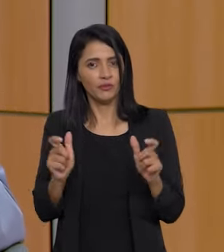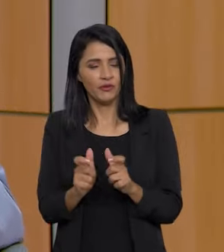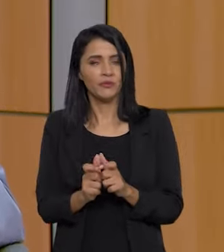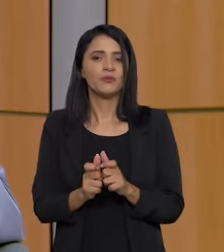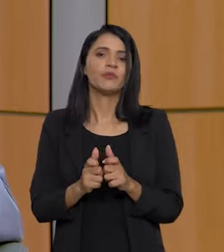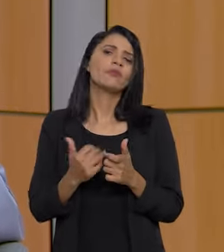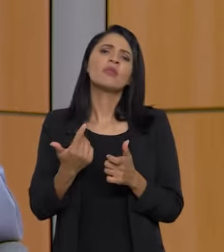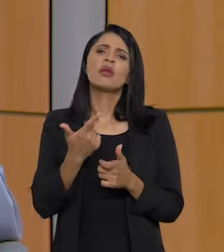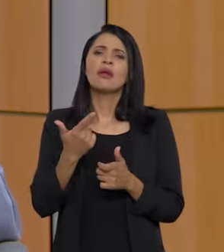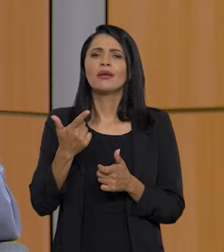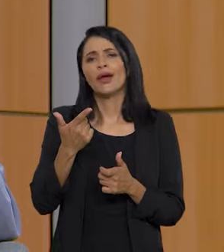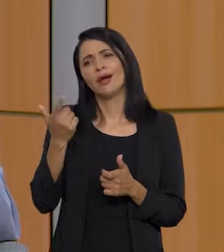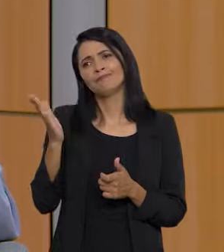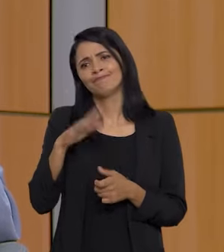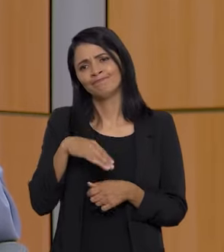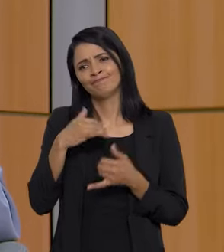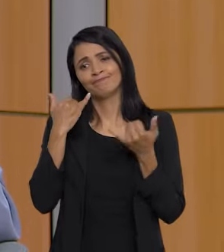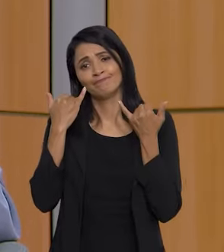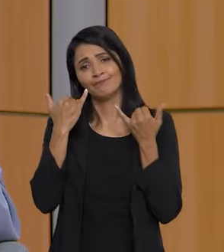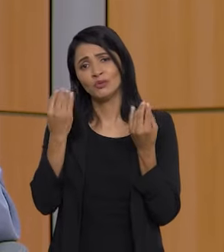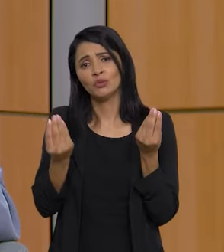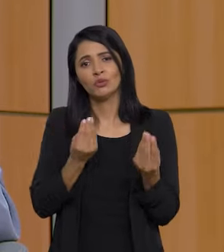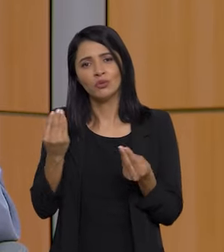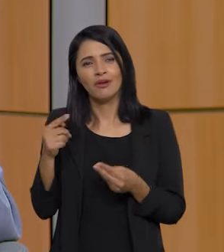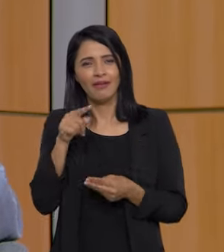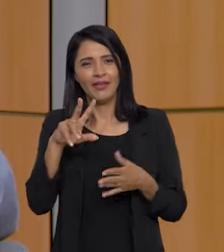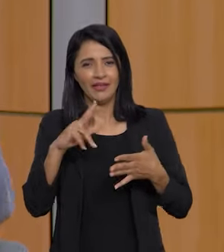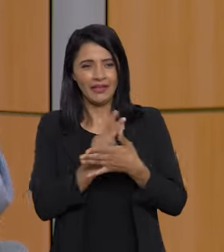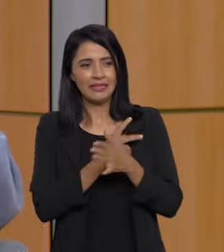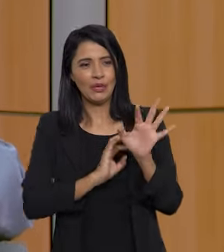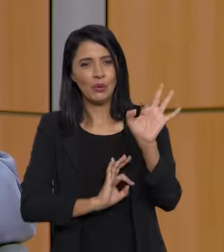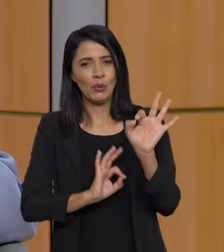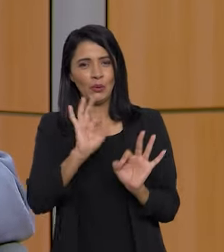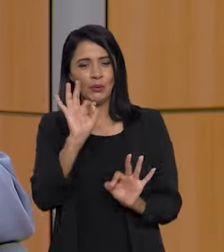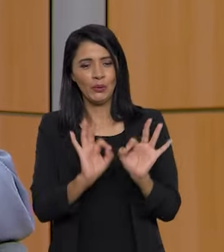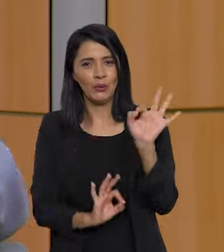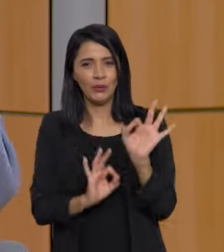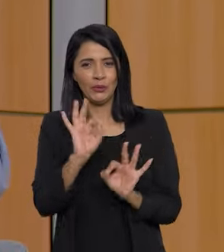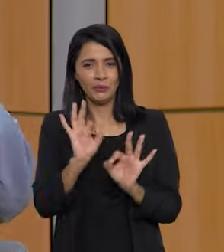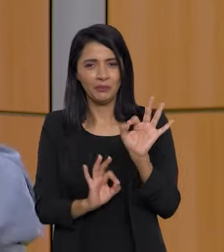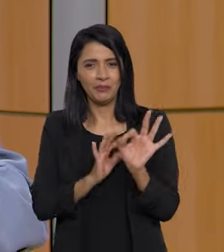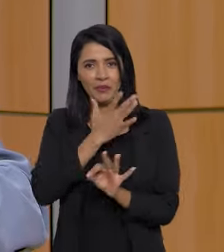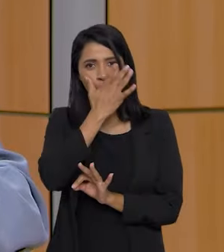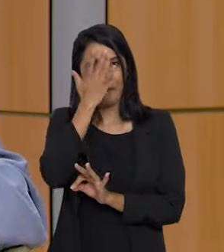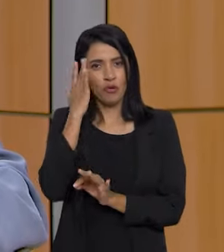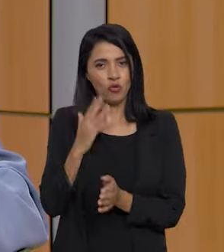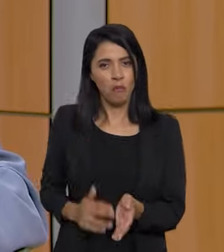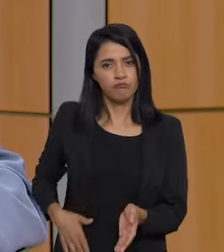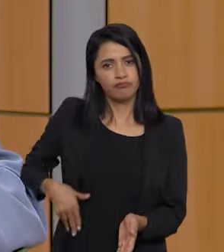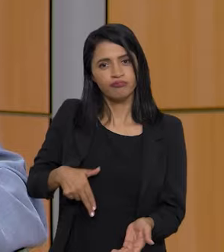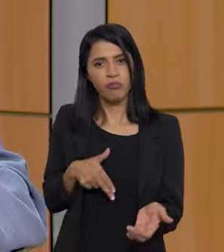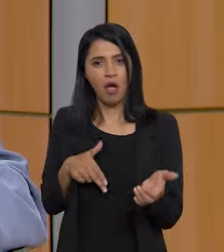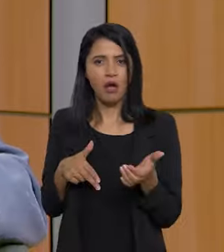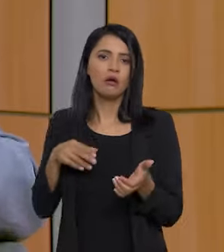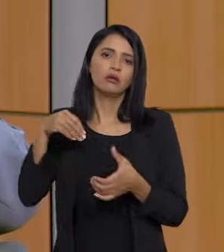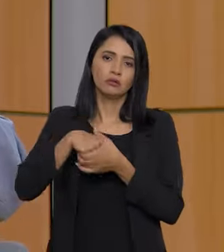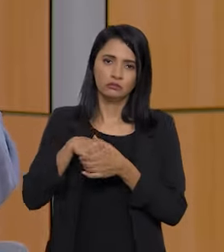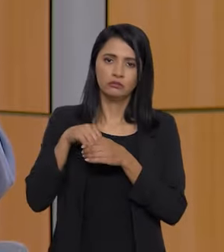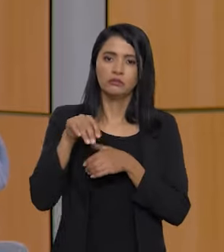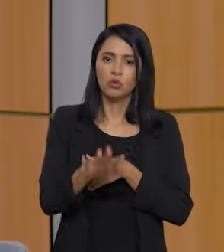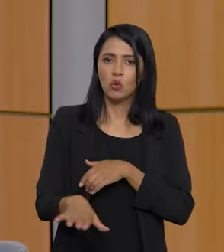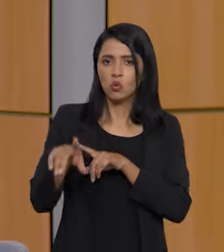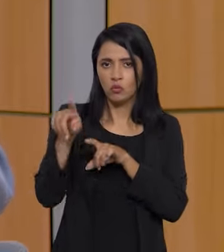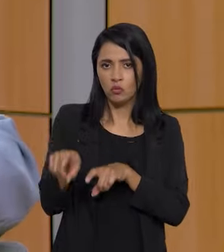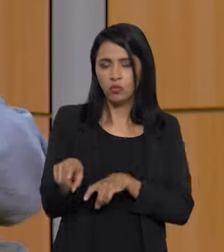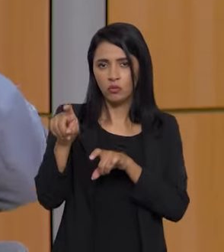notícia é essa situação de organização com gente armada no campo. Inclusive,